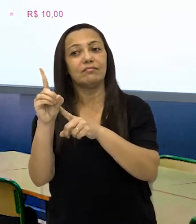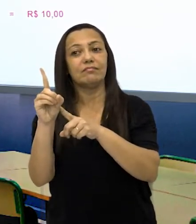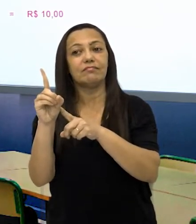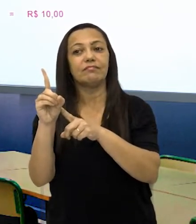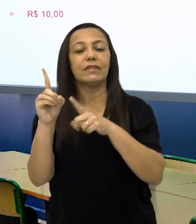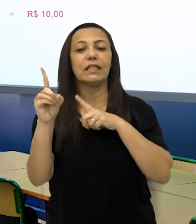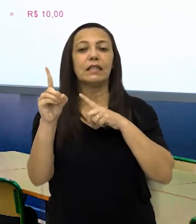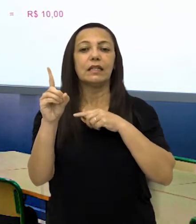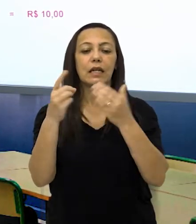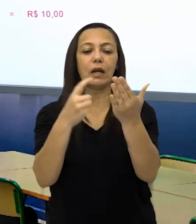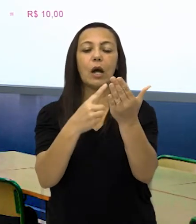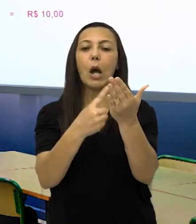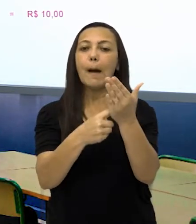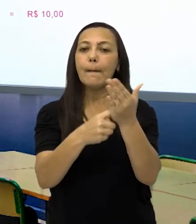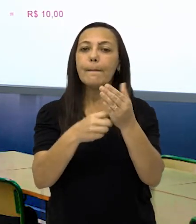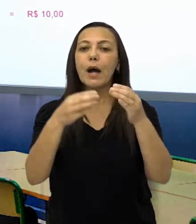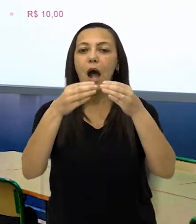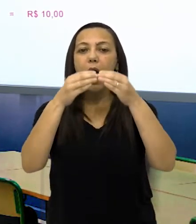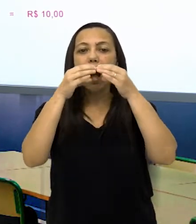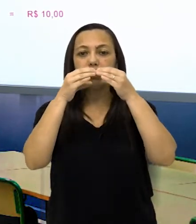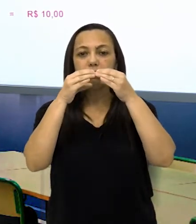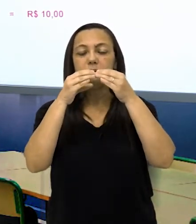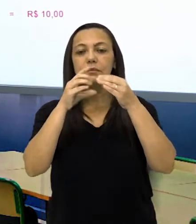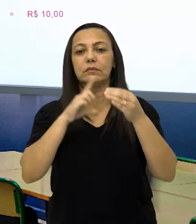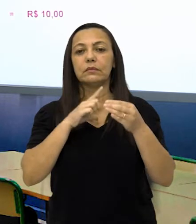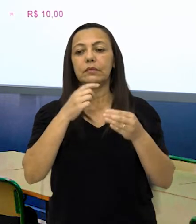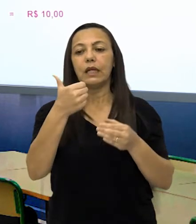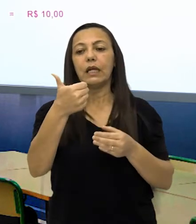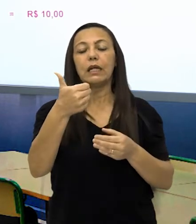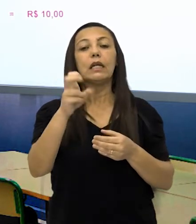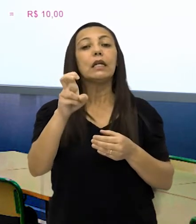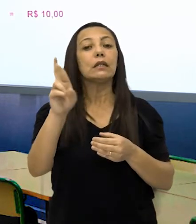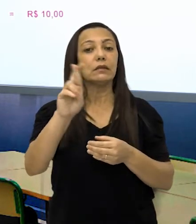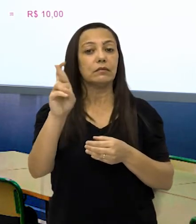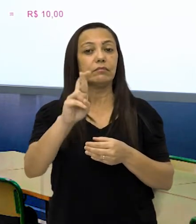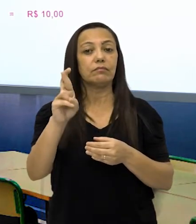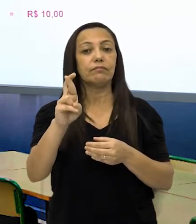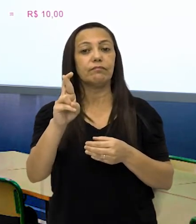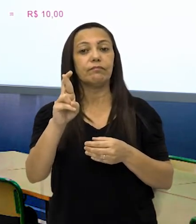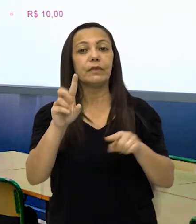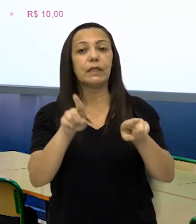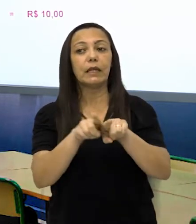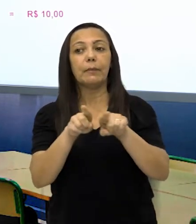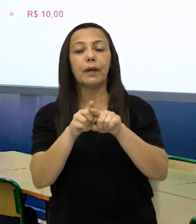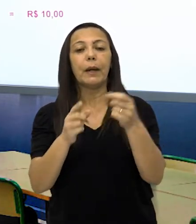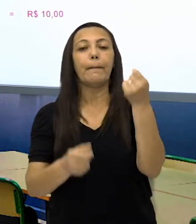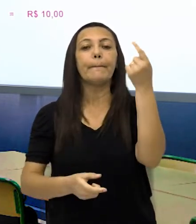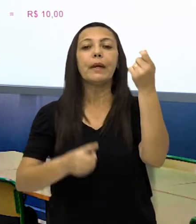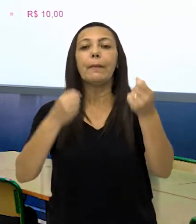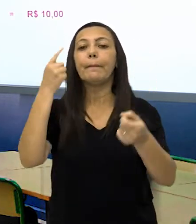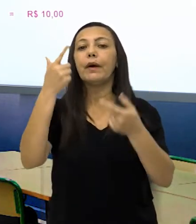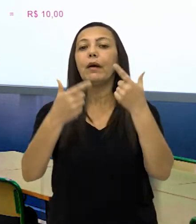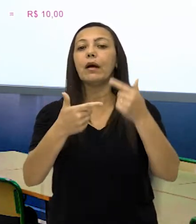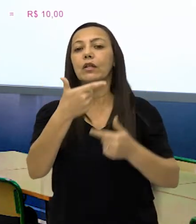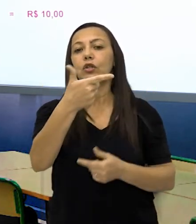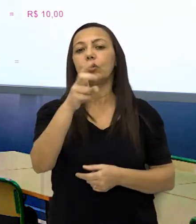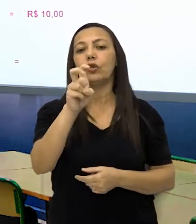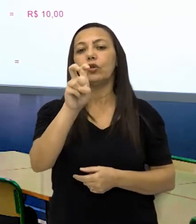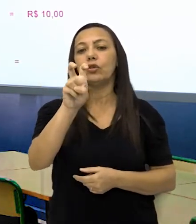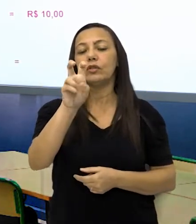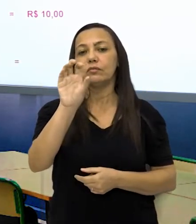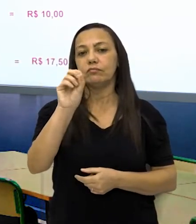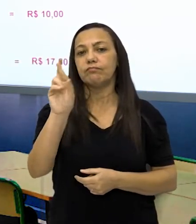Temos o hambúrguer e o cachorro quente que custa R$,00 e uma pipoca que custa R 2,50